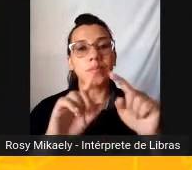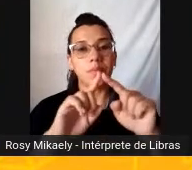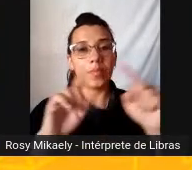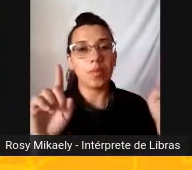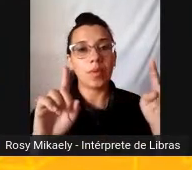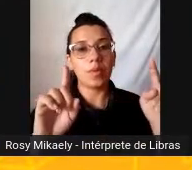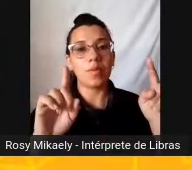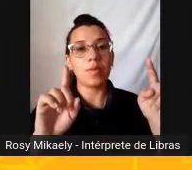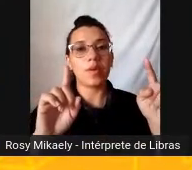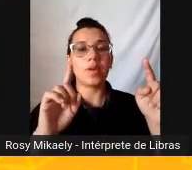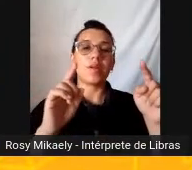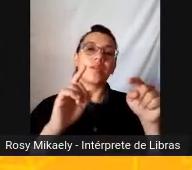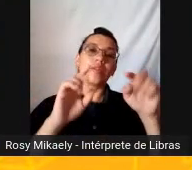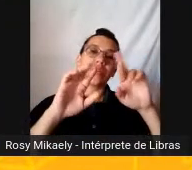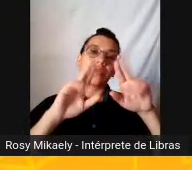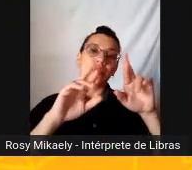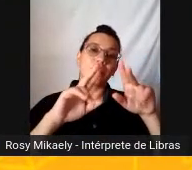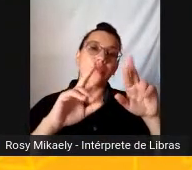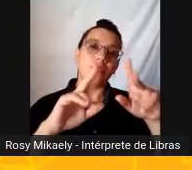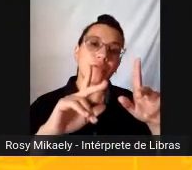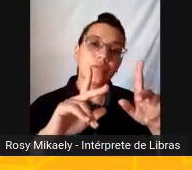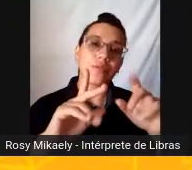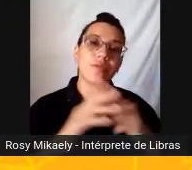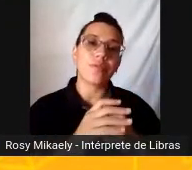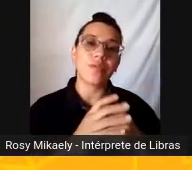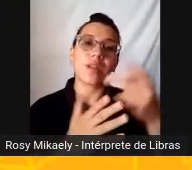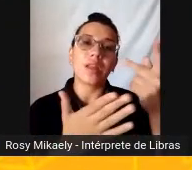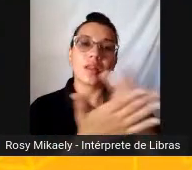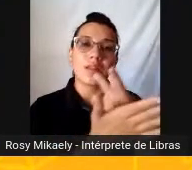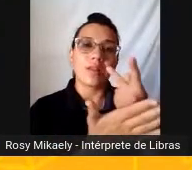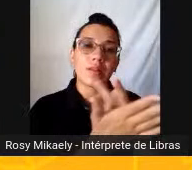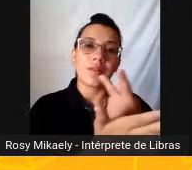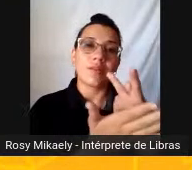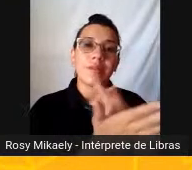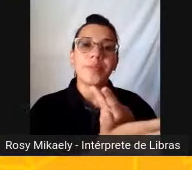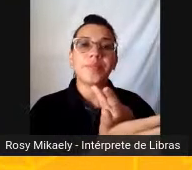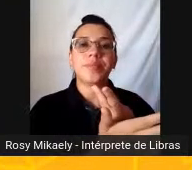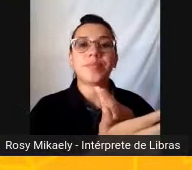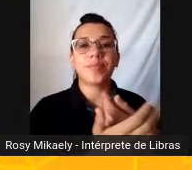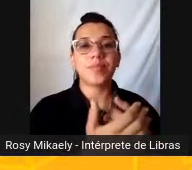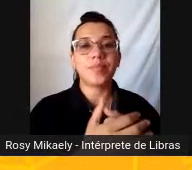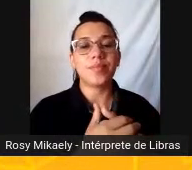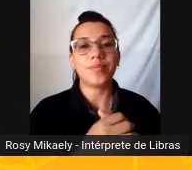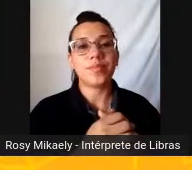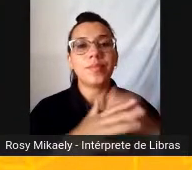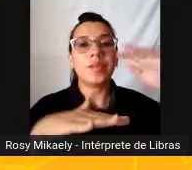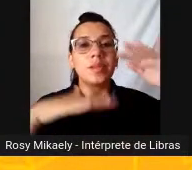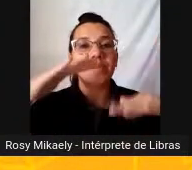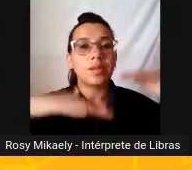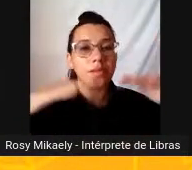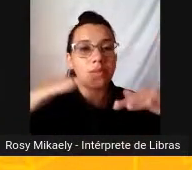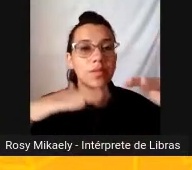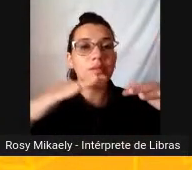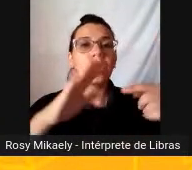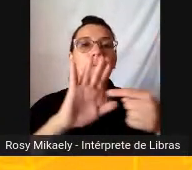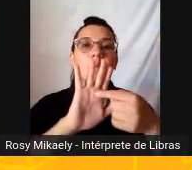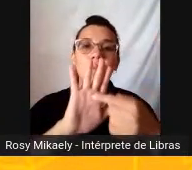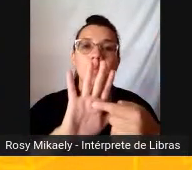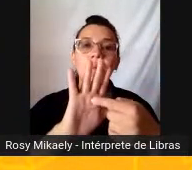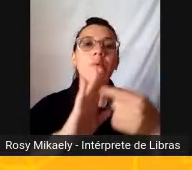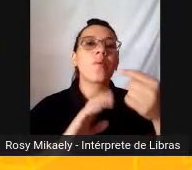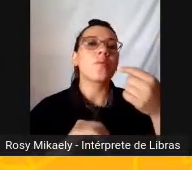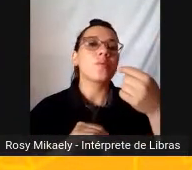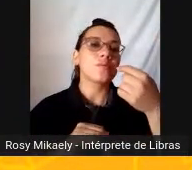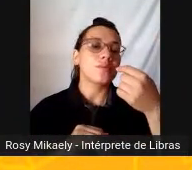metalinguística Aí no texto Em questão O comando Não pede isso Então a gente chama Essas questões Parecidas Com